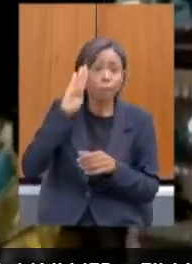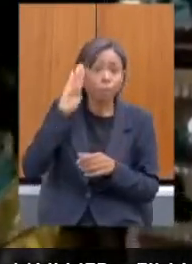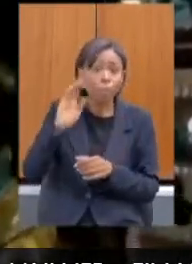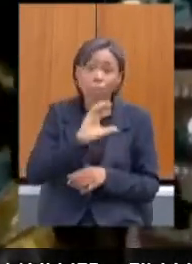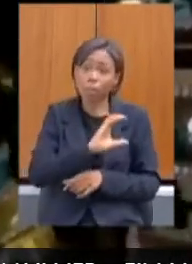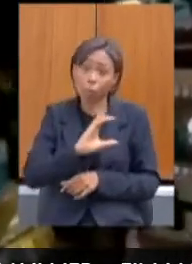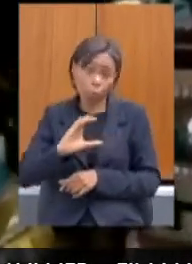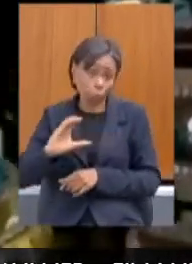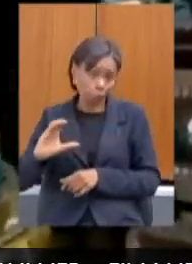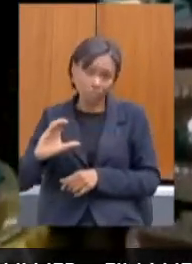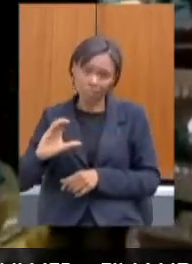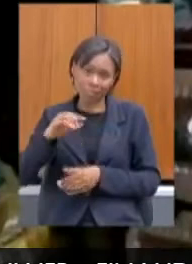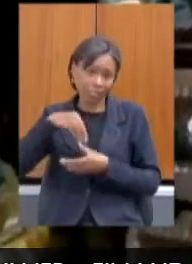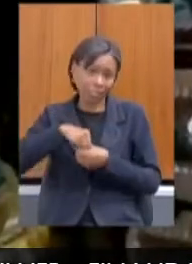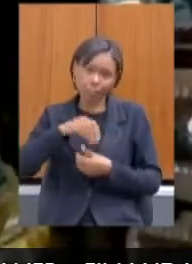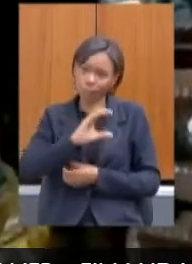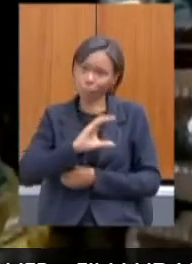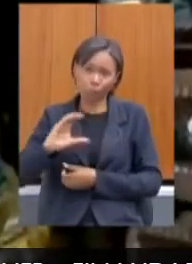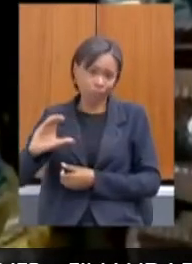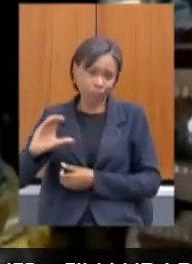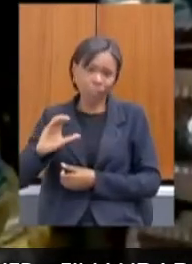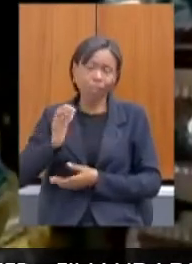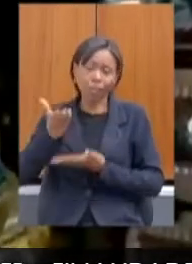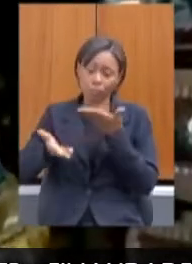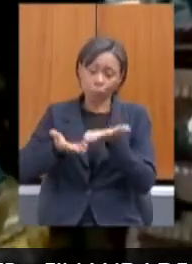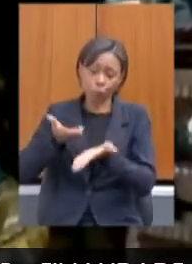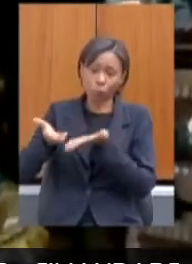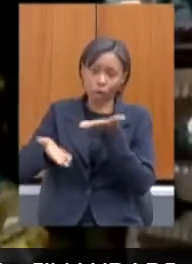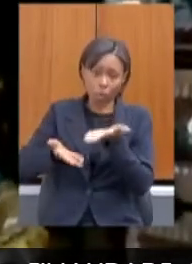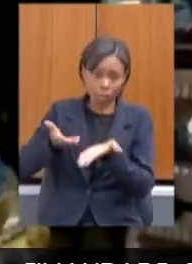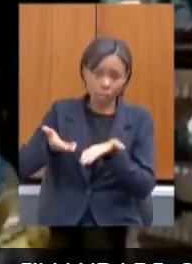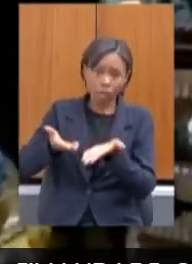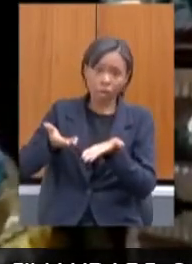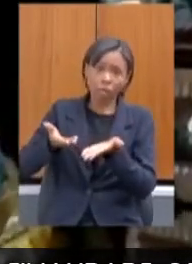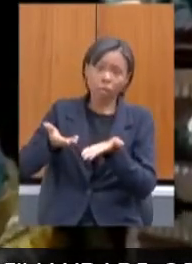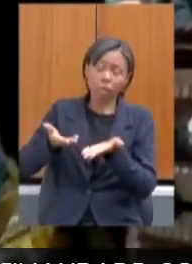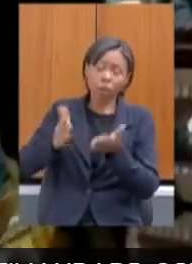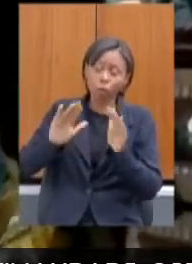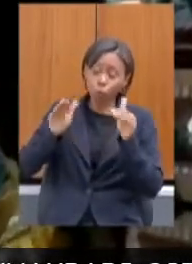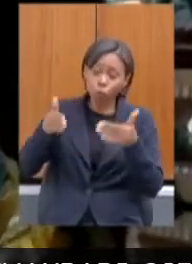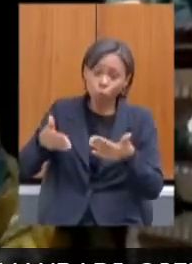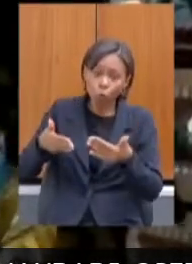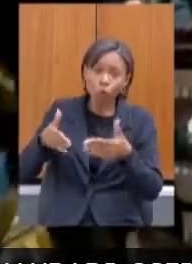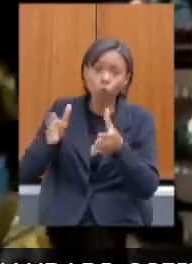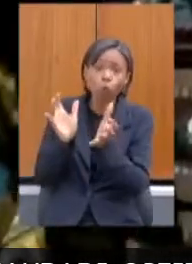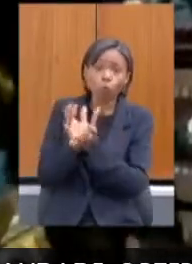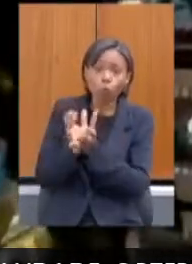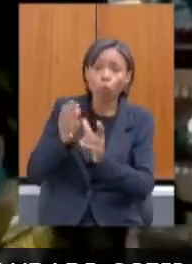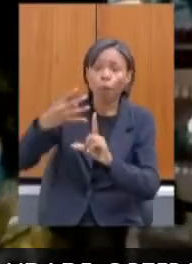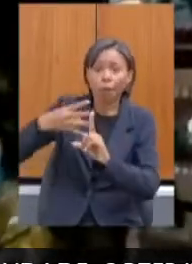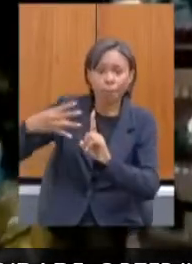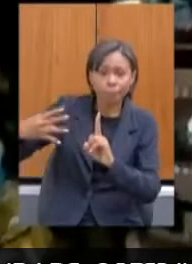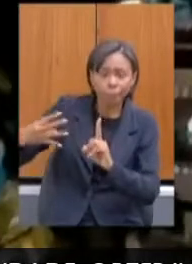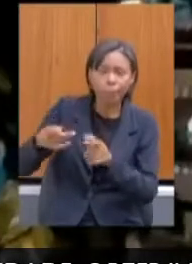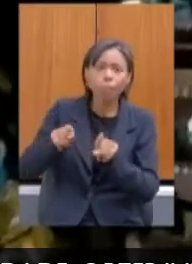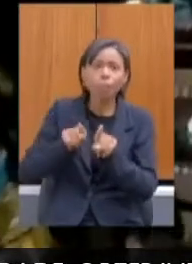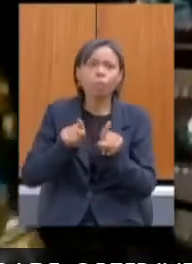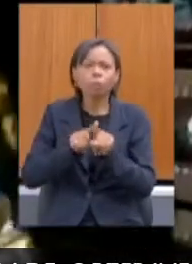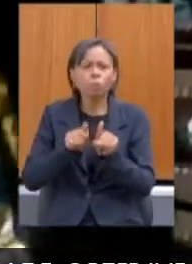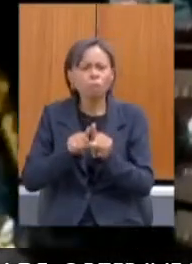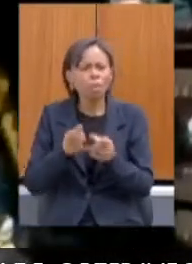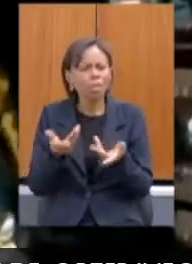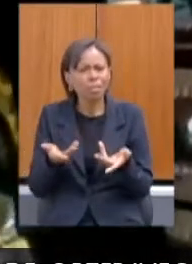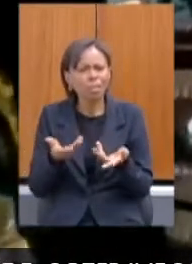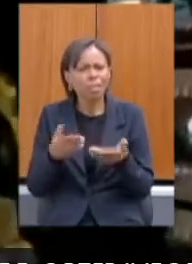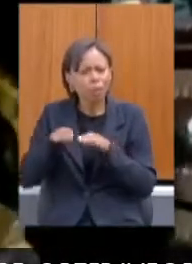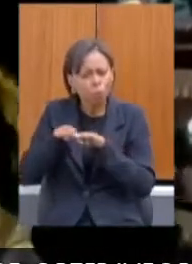trata do grupo LGBT, a promoção da igualdade racial, não se vê